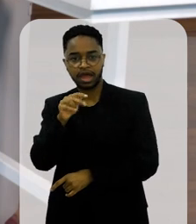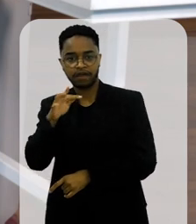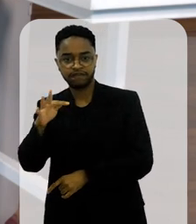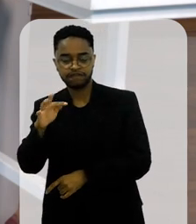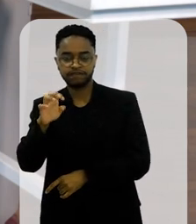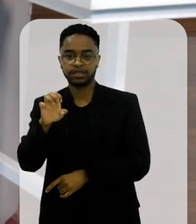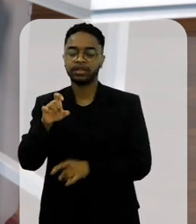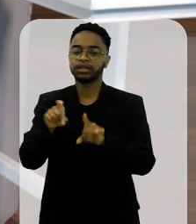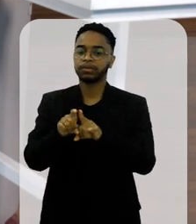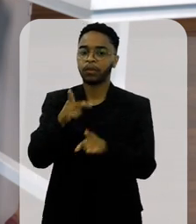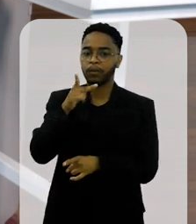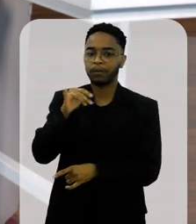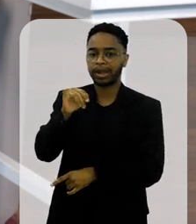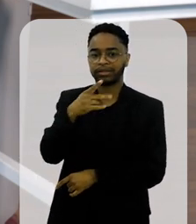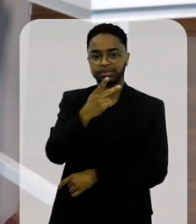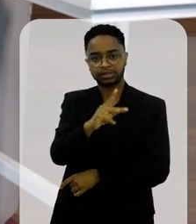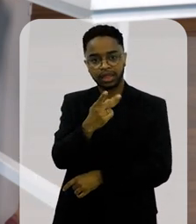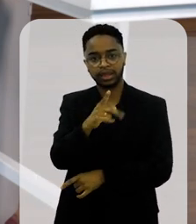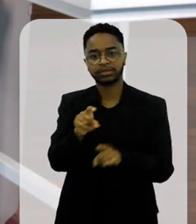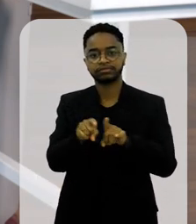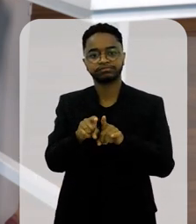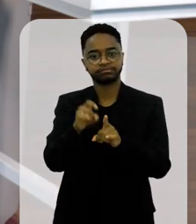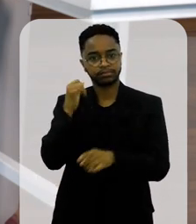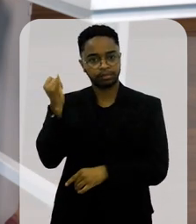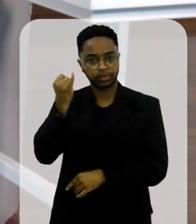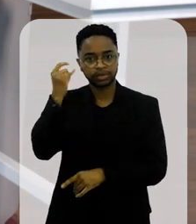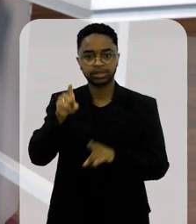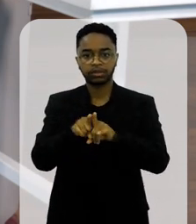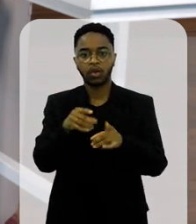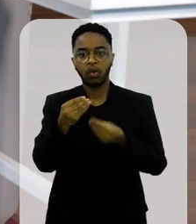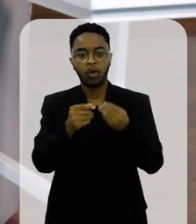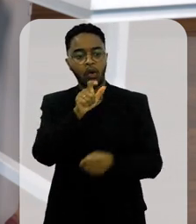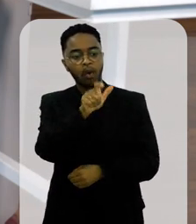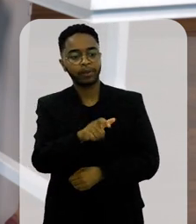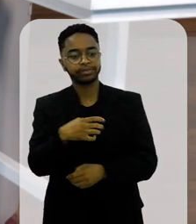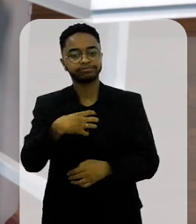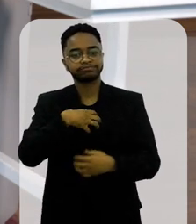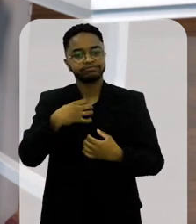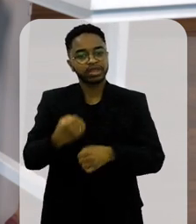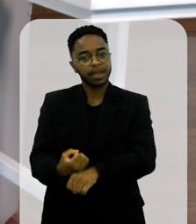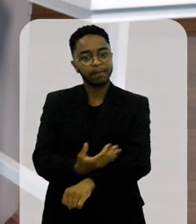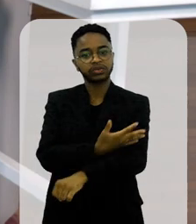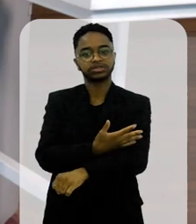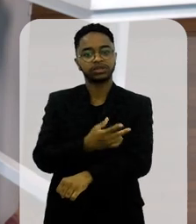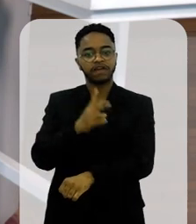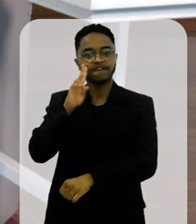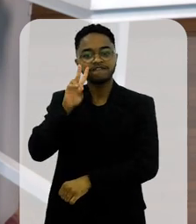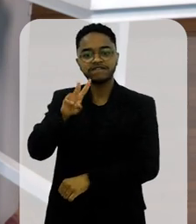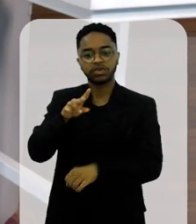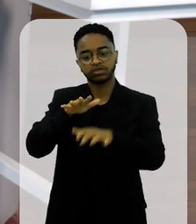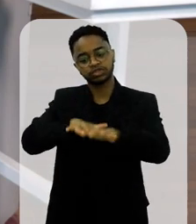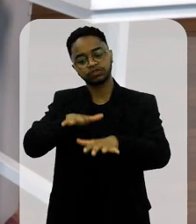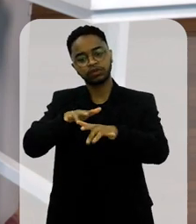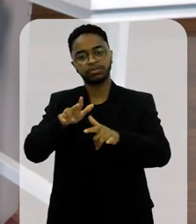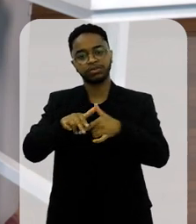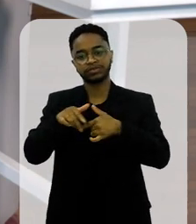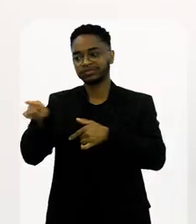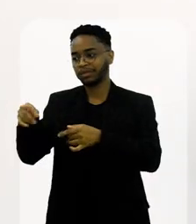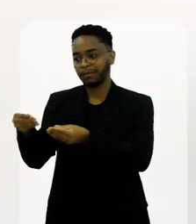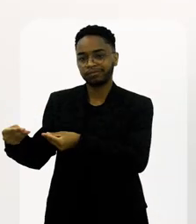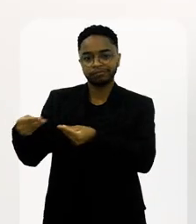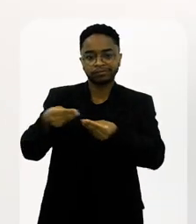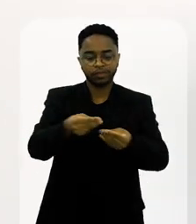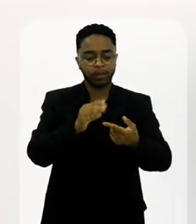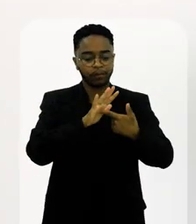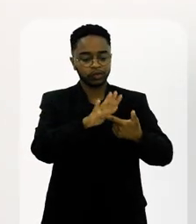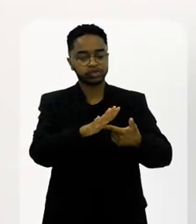então, o pai dela, muito importante naquele desfile, né? A emoção dela vendo um pouco o desfile a partir do que você estava